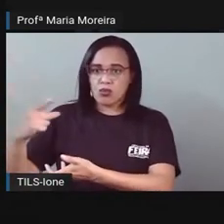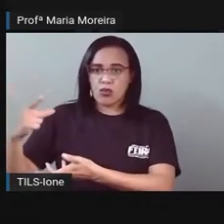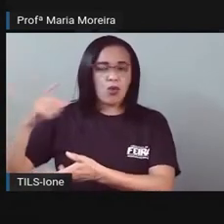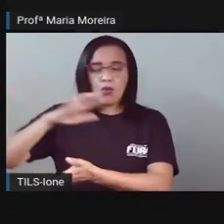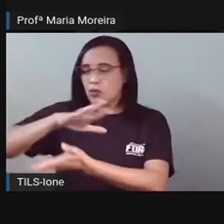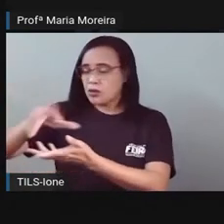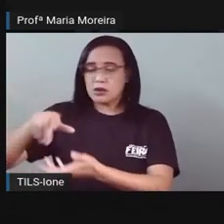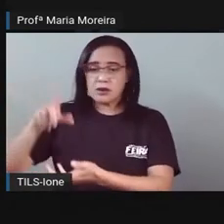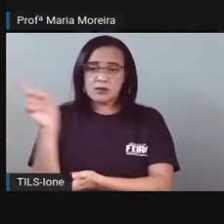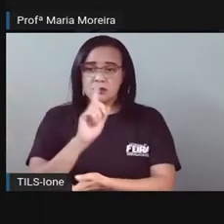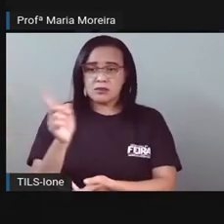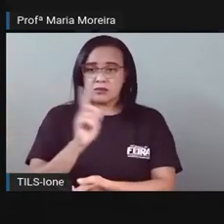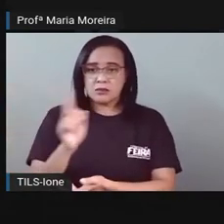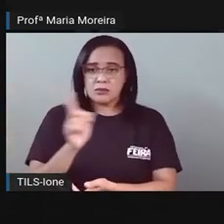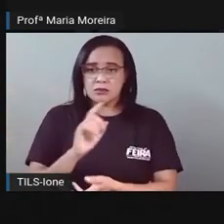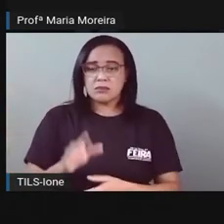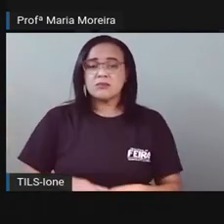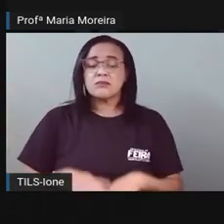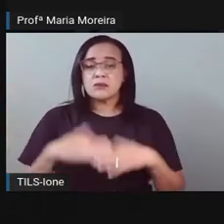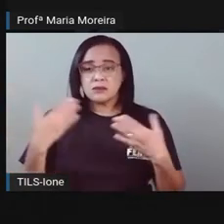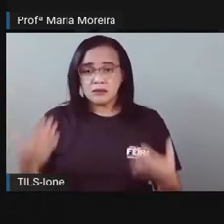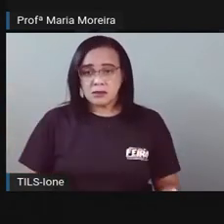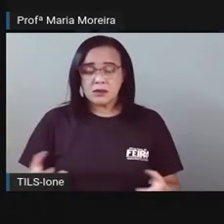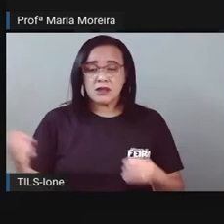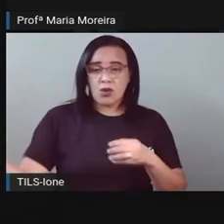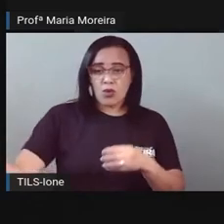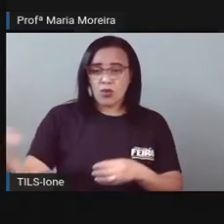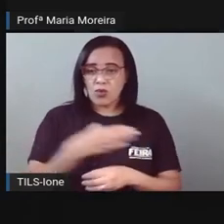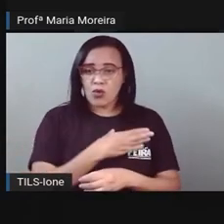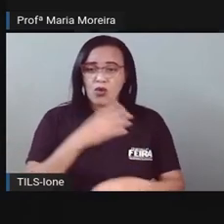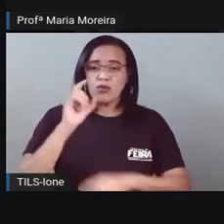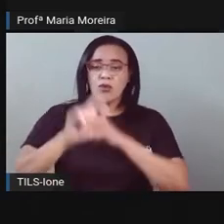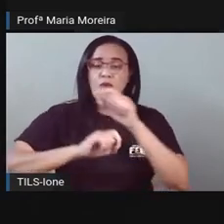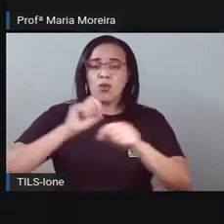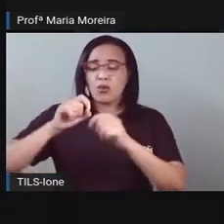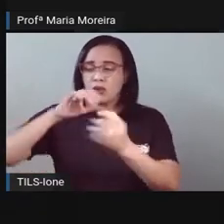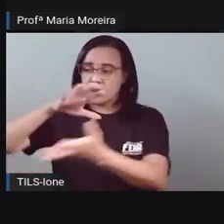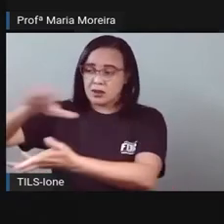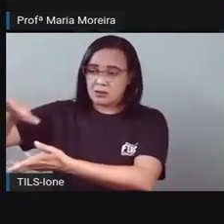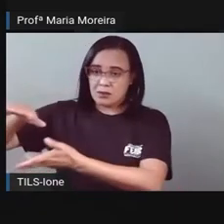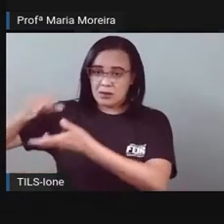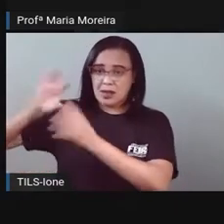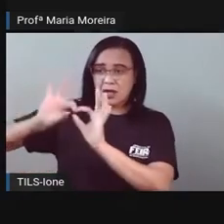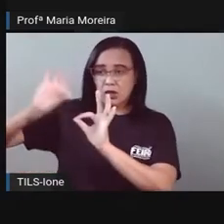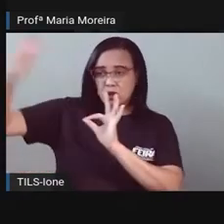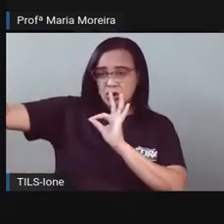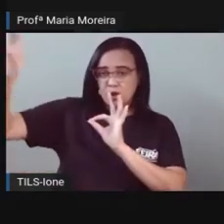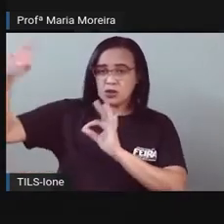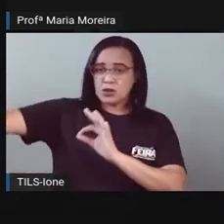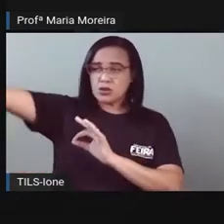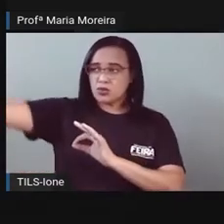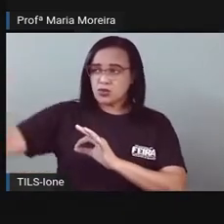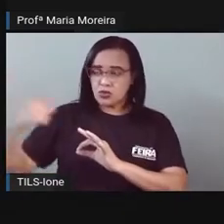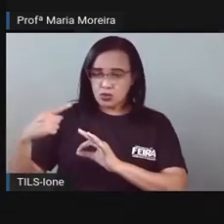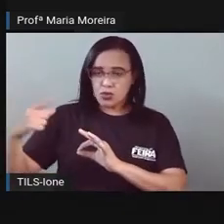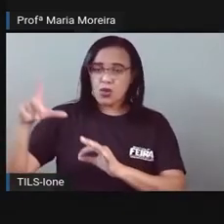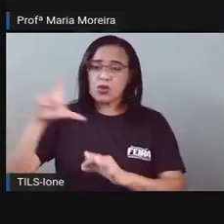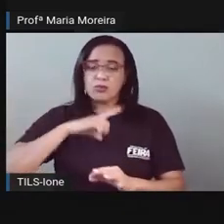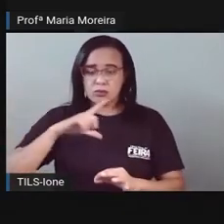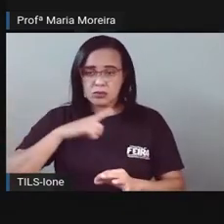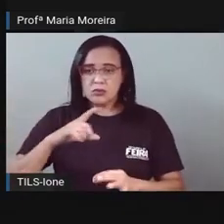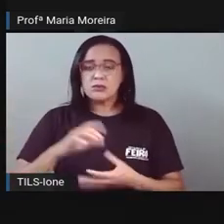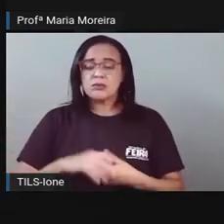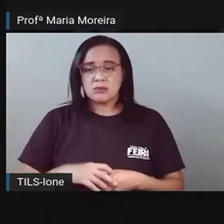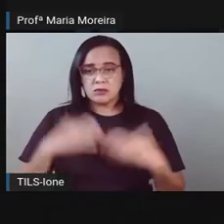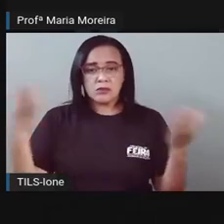levou a uma nova noção sobre o relacionamento entre a Terra e o Sol. Agora, sabemos que Terra tem uma